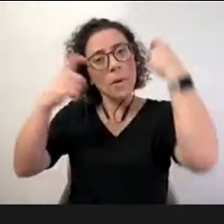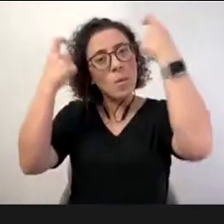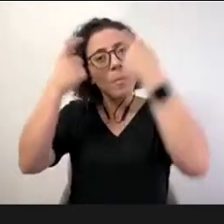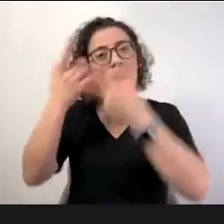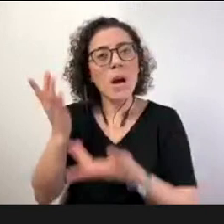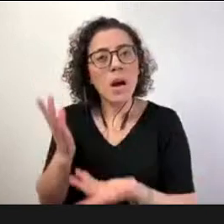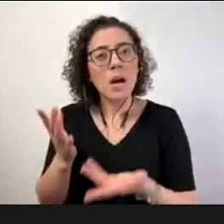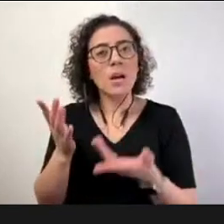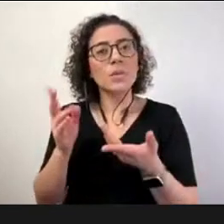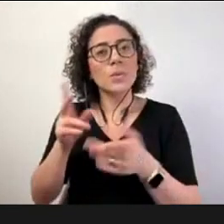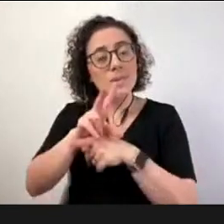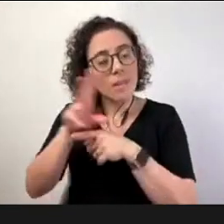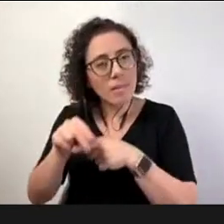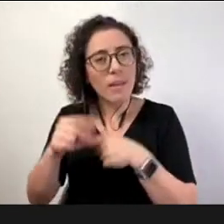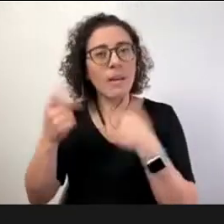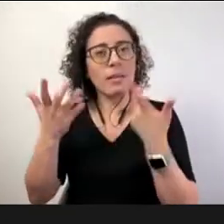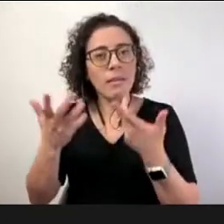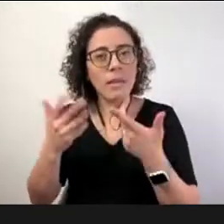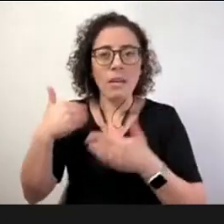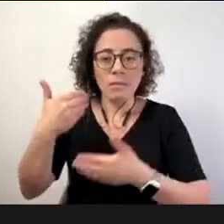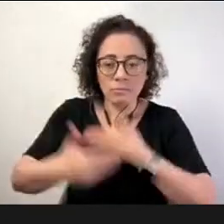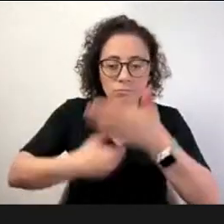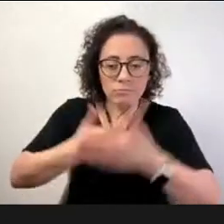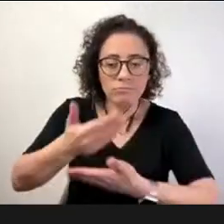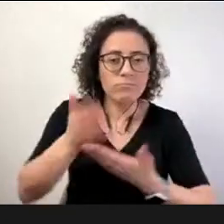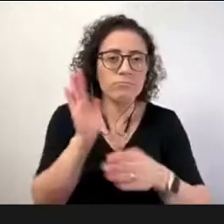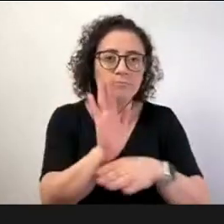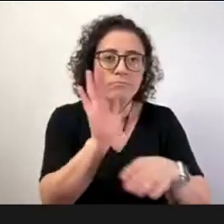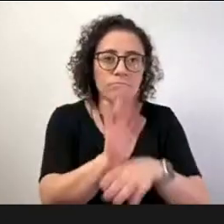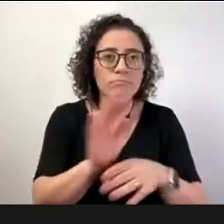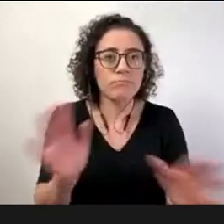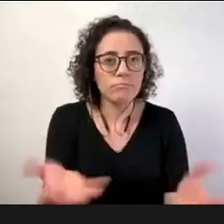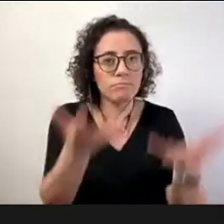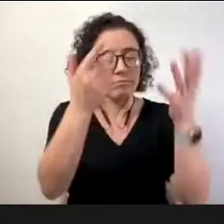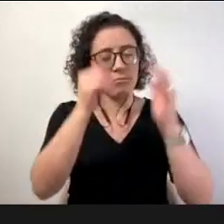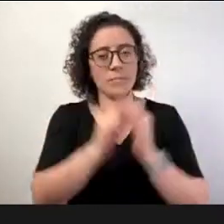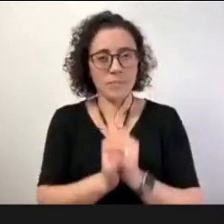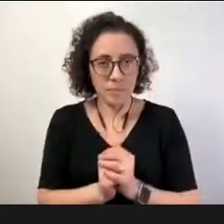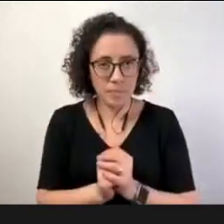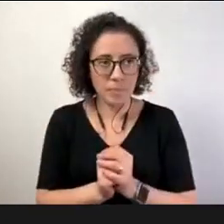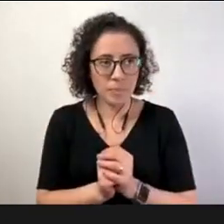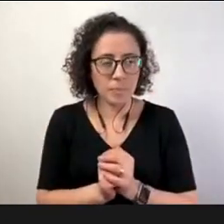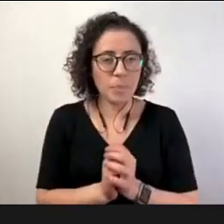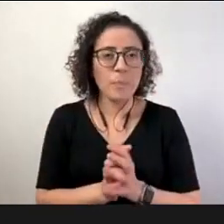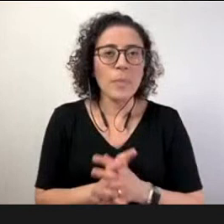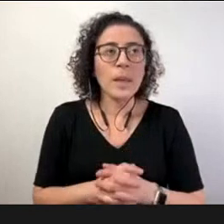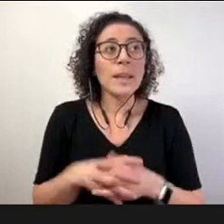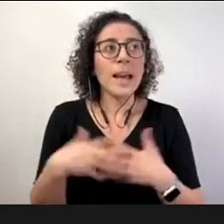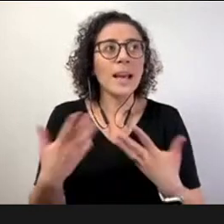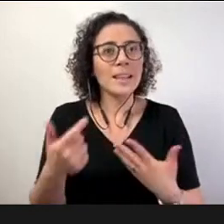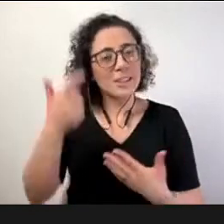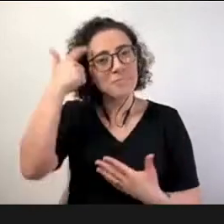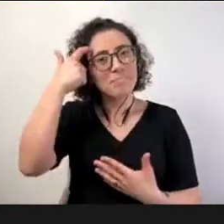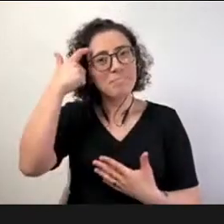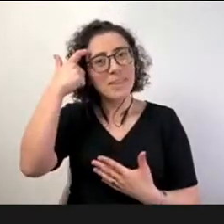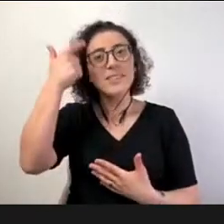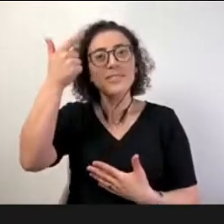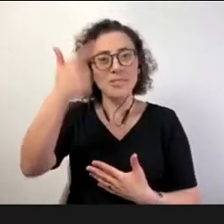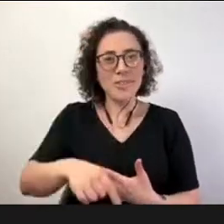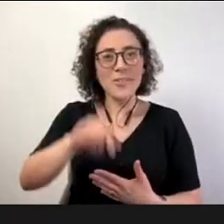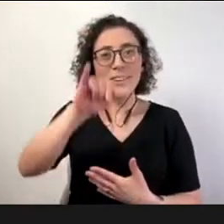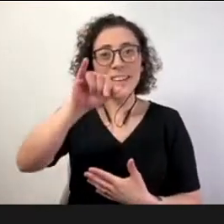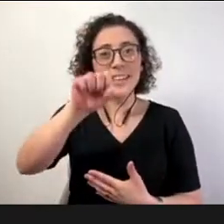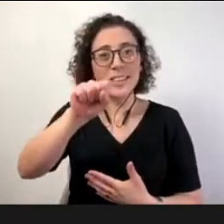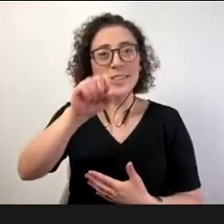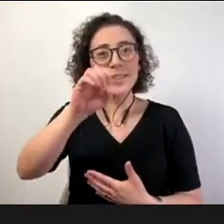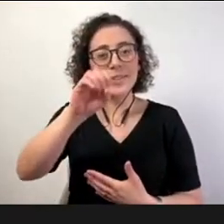tem porque tem todo um processo de desenvolvimento e se a gente olhar de volta para o isomorfismo a gente sabe que esses professores não aprenderam desse jeito